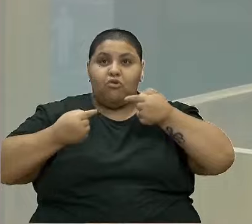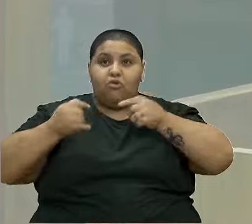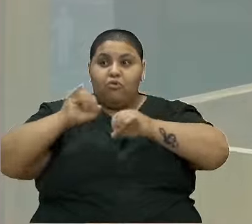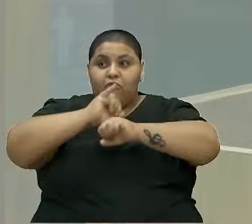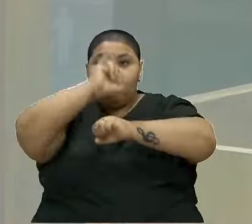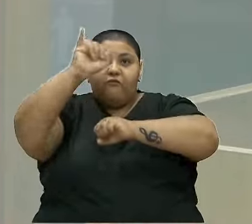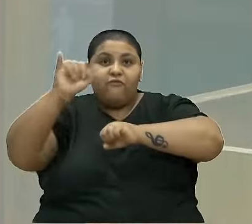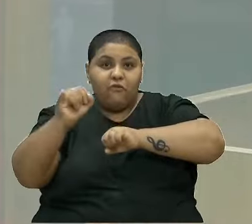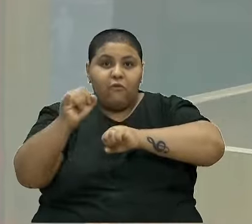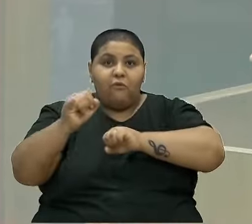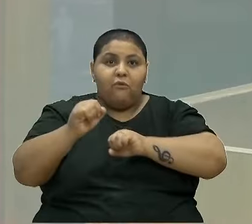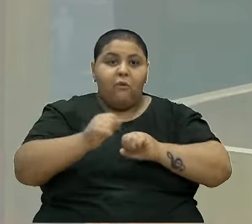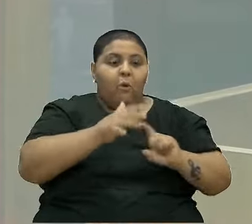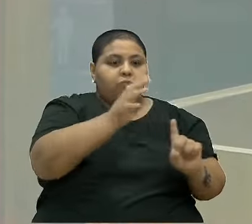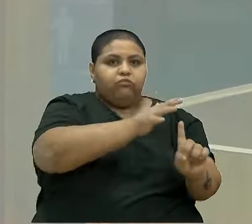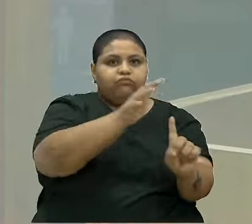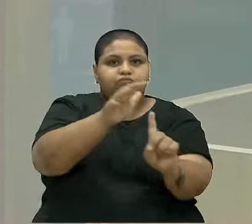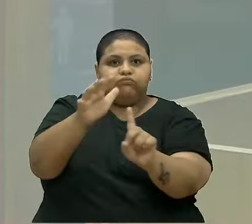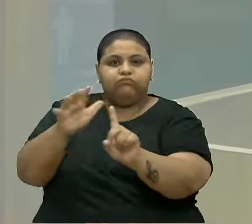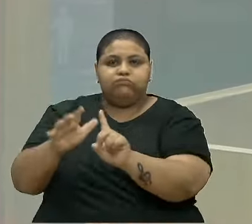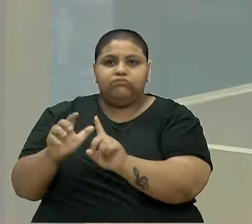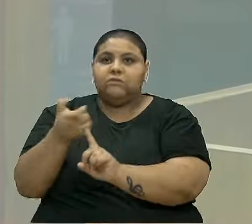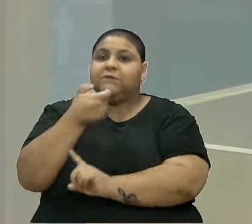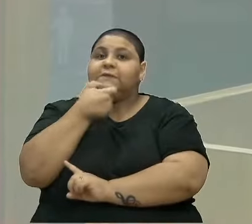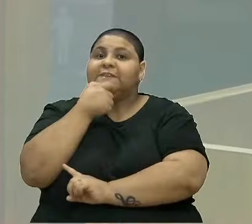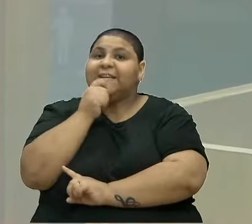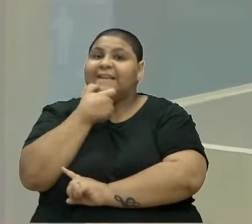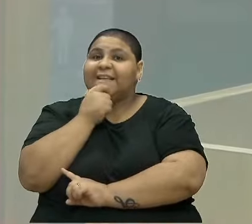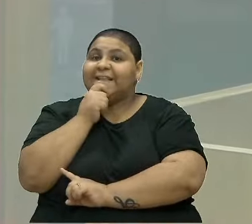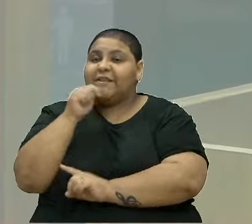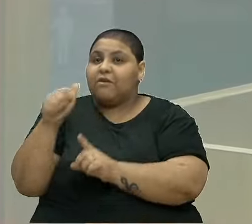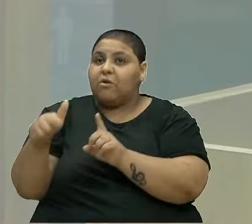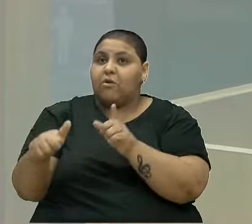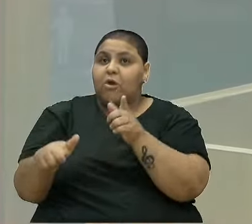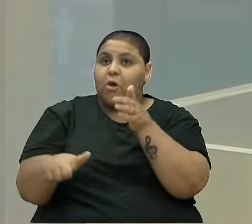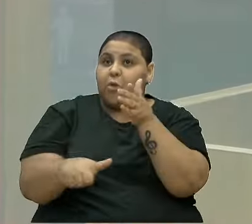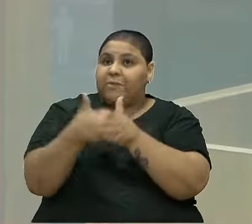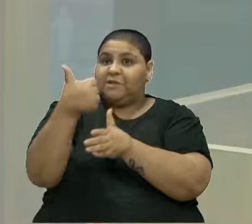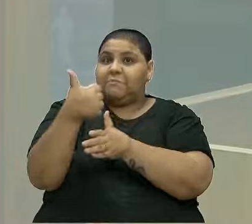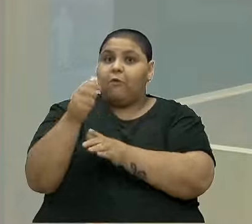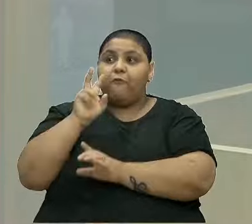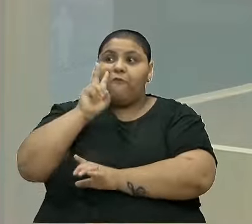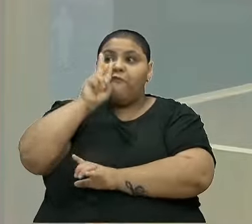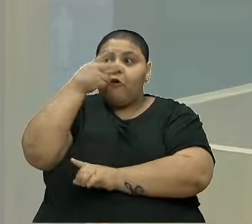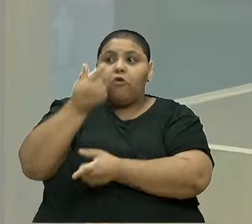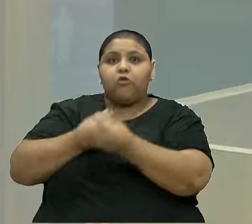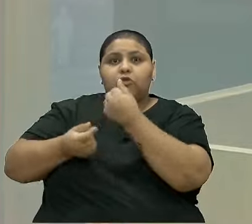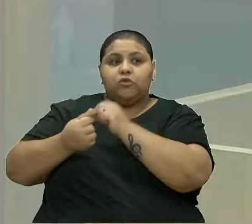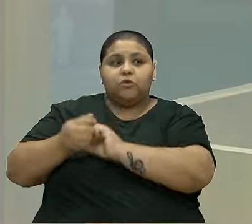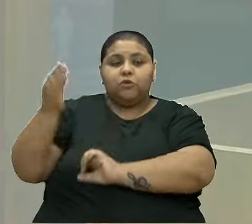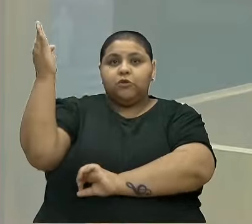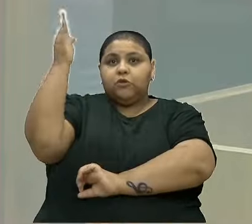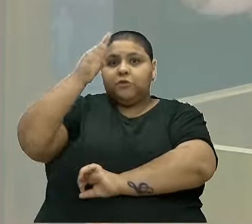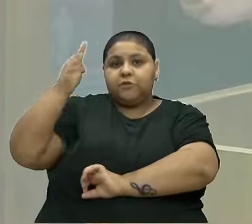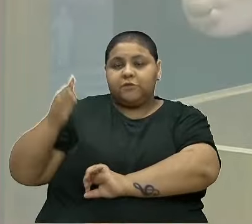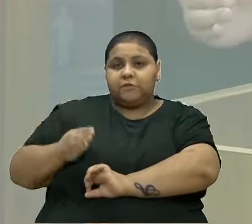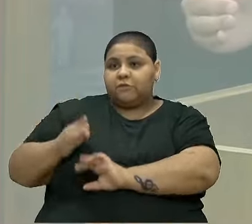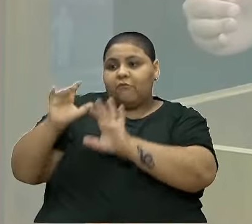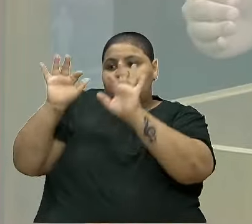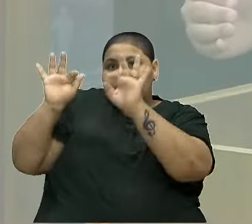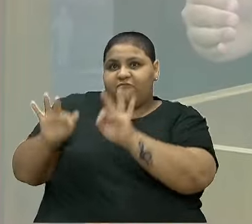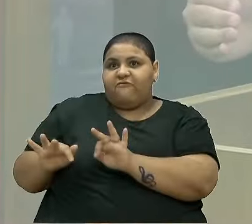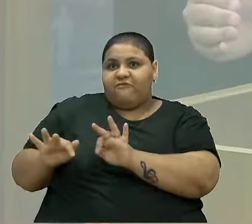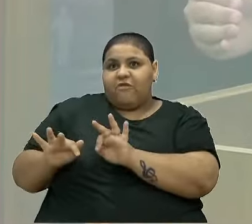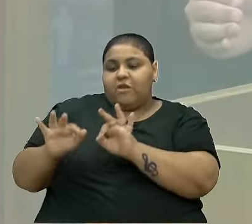e uma pressão por parte da Inglaterra, que era a principal potência econômica, de que o Brasil acabasse